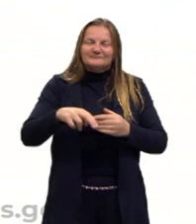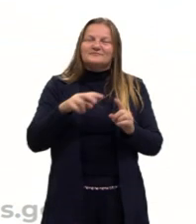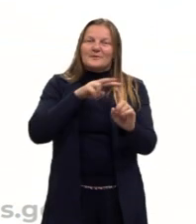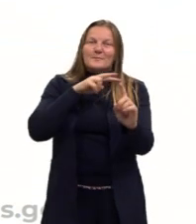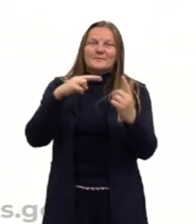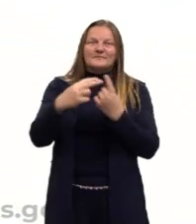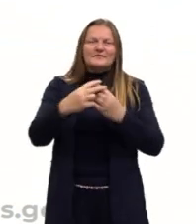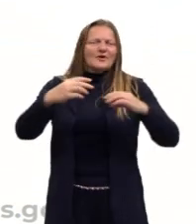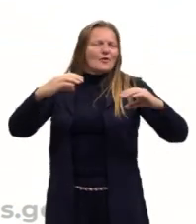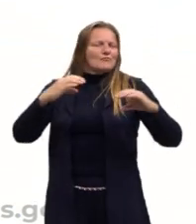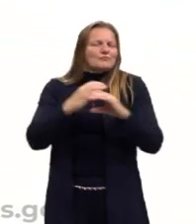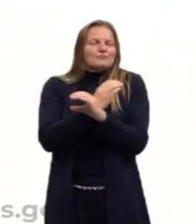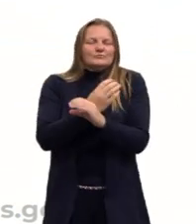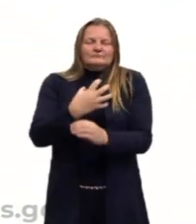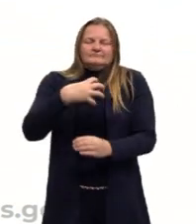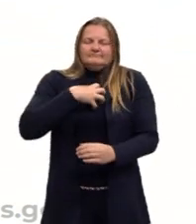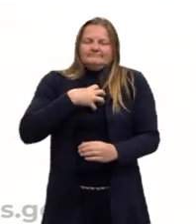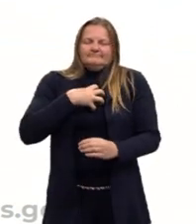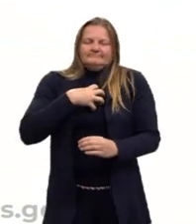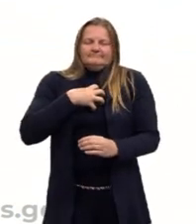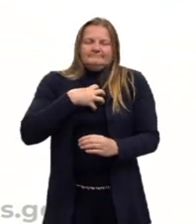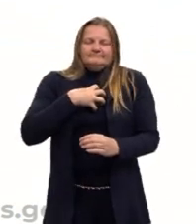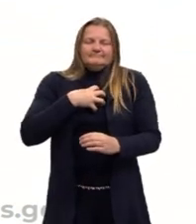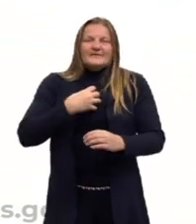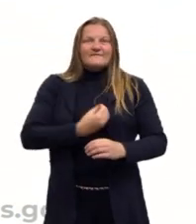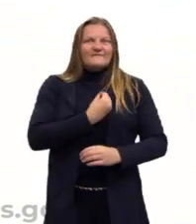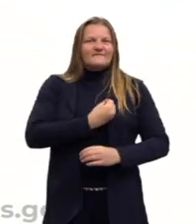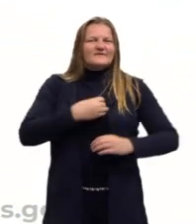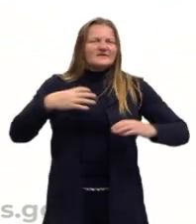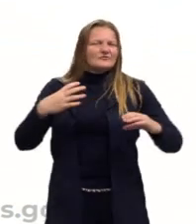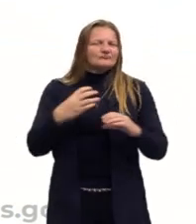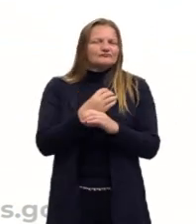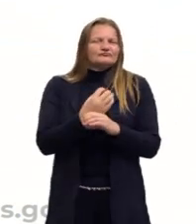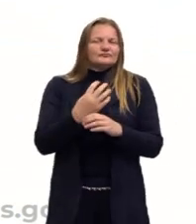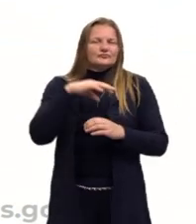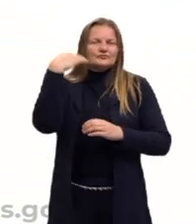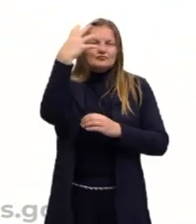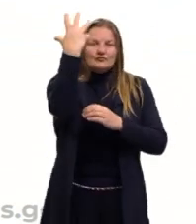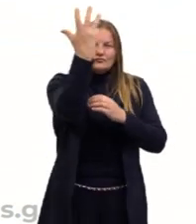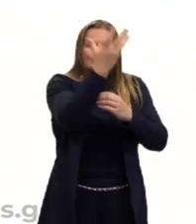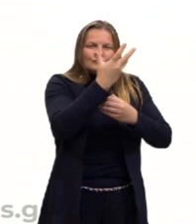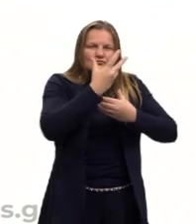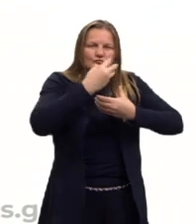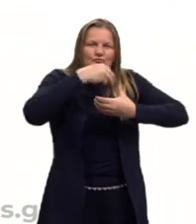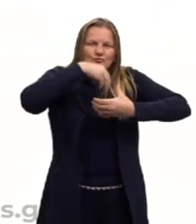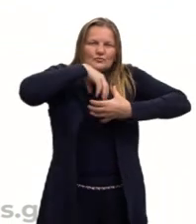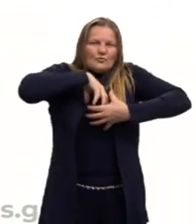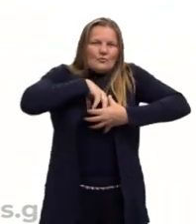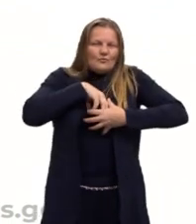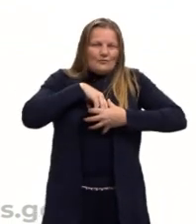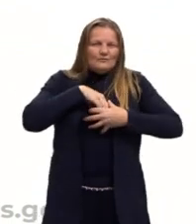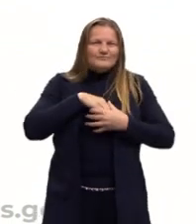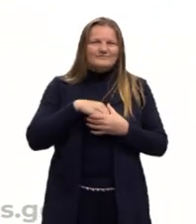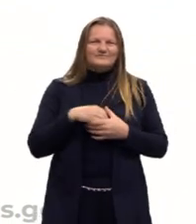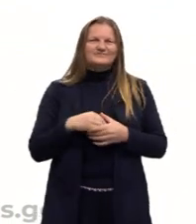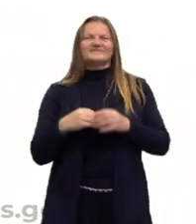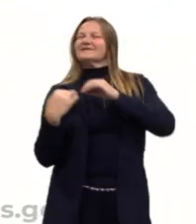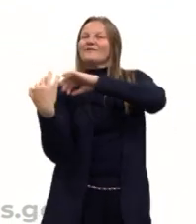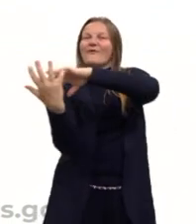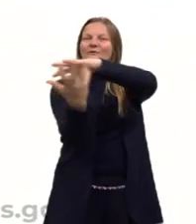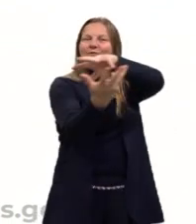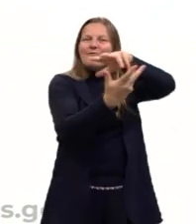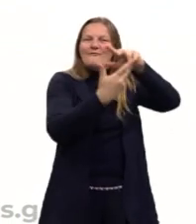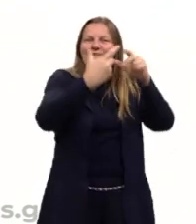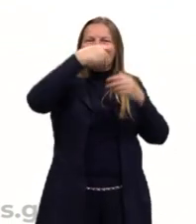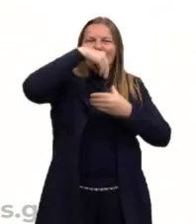completude do ser humano. Uma perspectiva holística do ser humano, que a gente discute a arte na filosofia e na vida